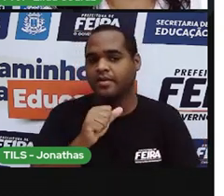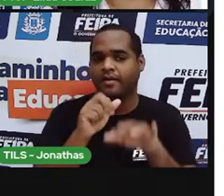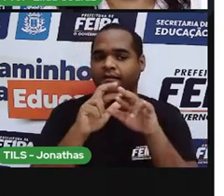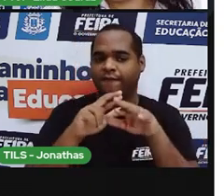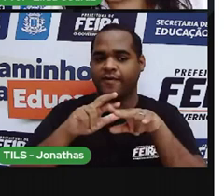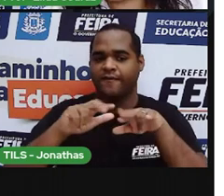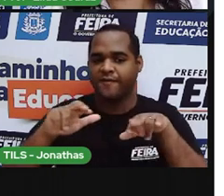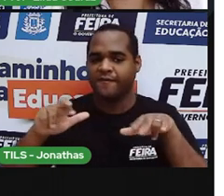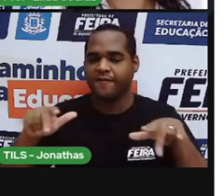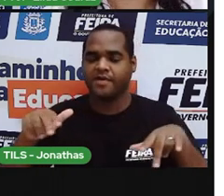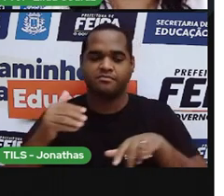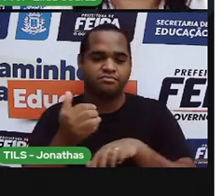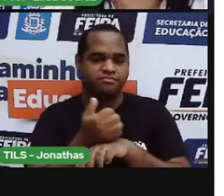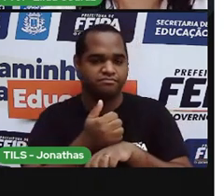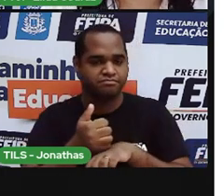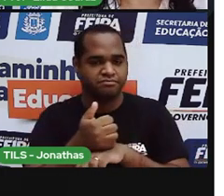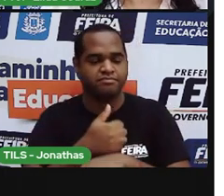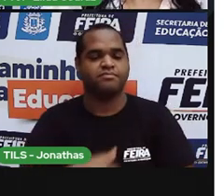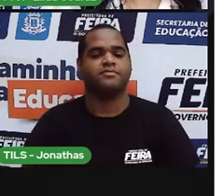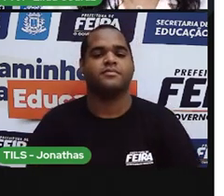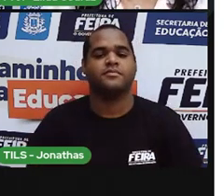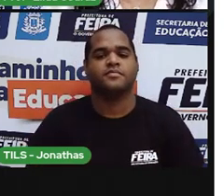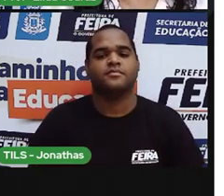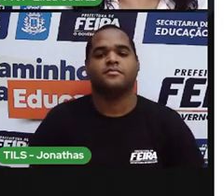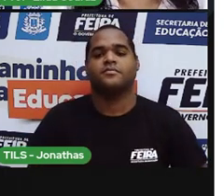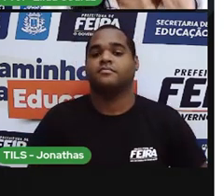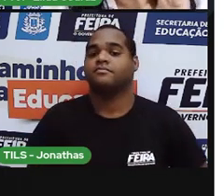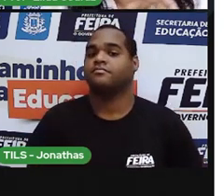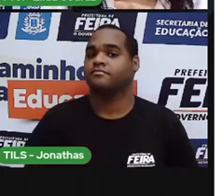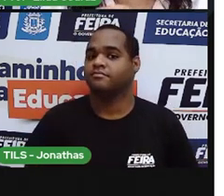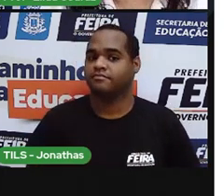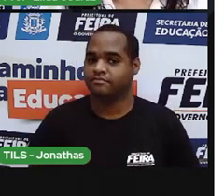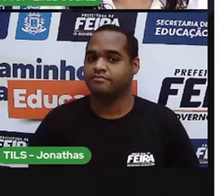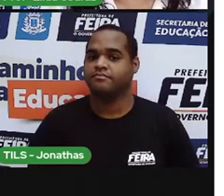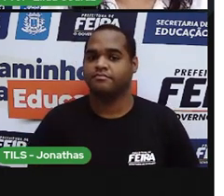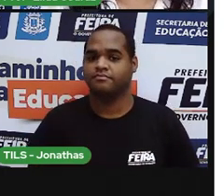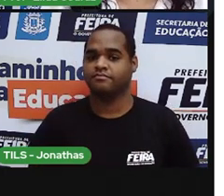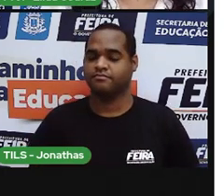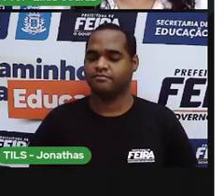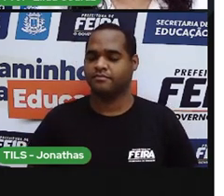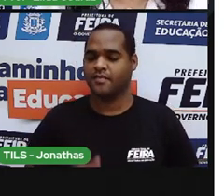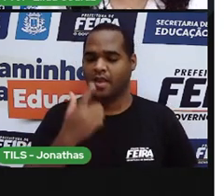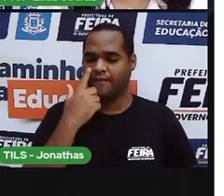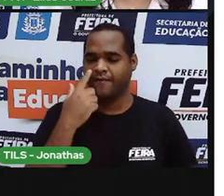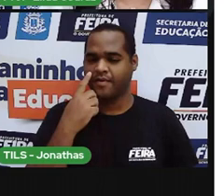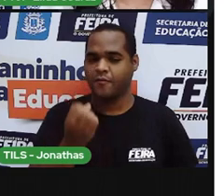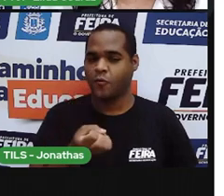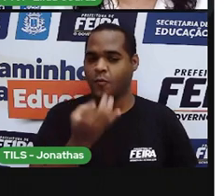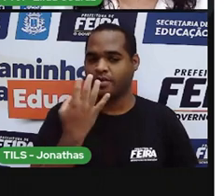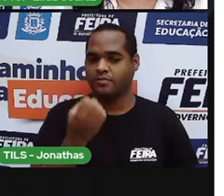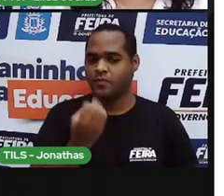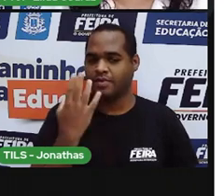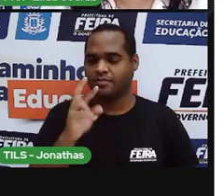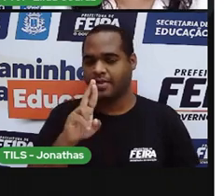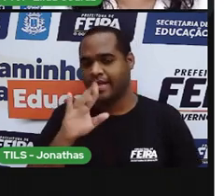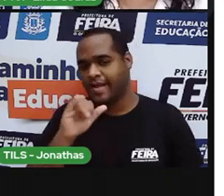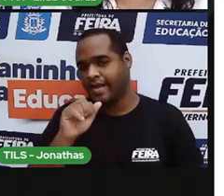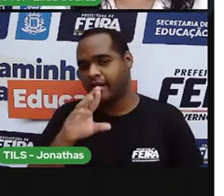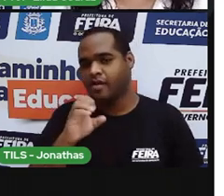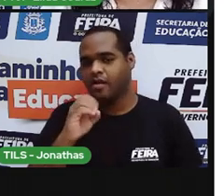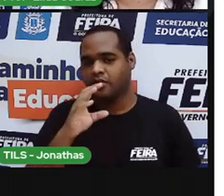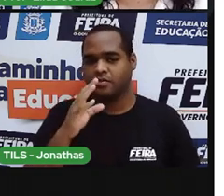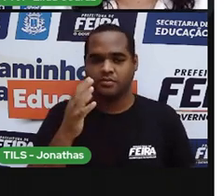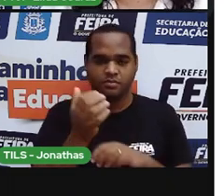muitos profissionais. Viram quantos profissionais foram envolvidos na história de